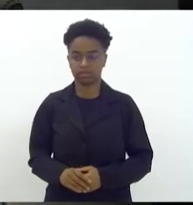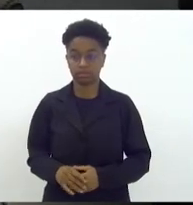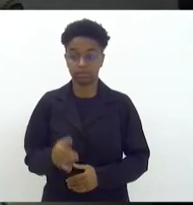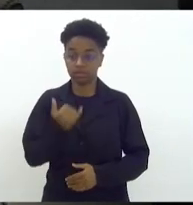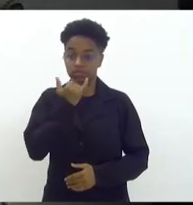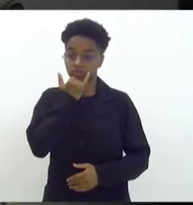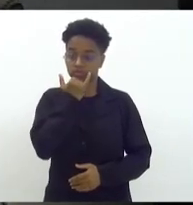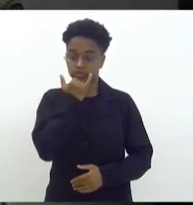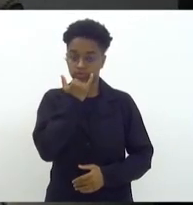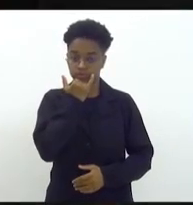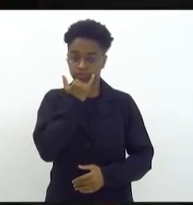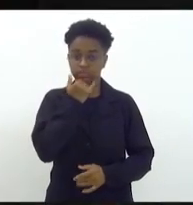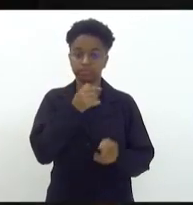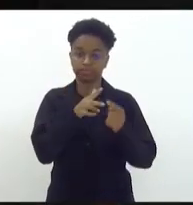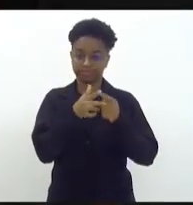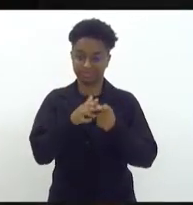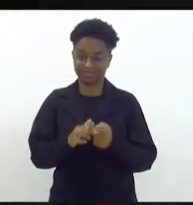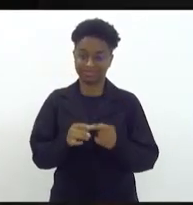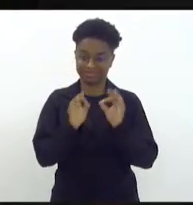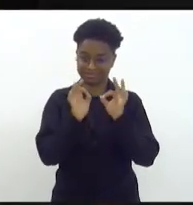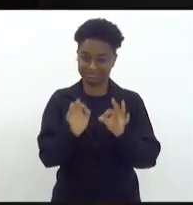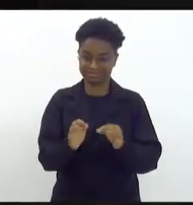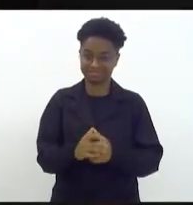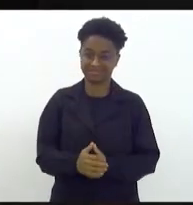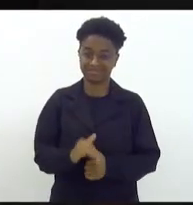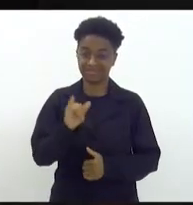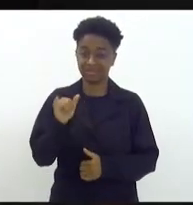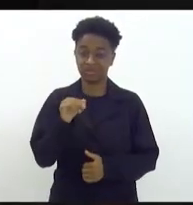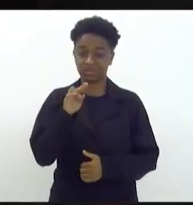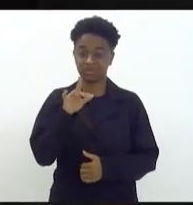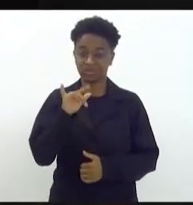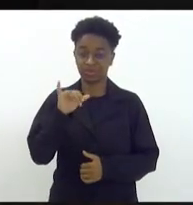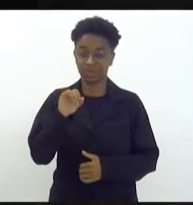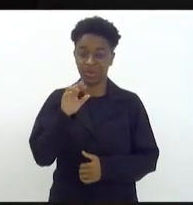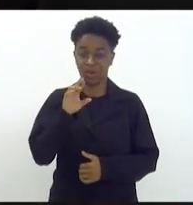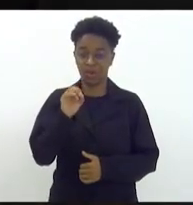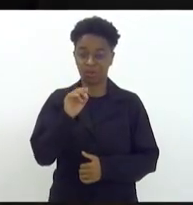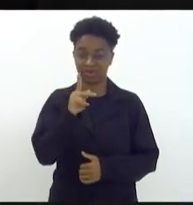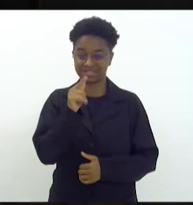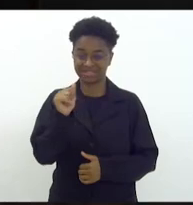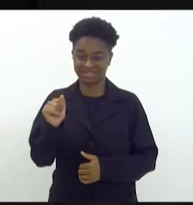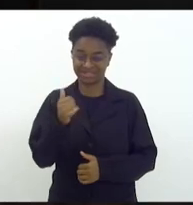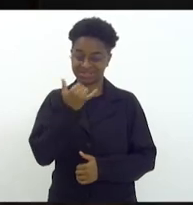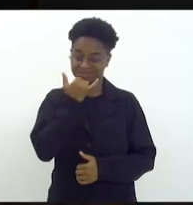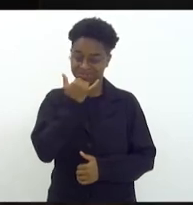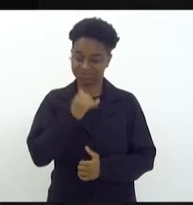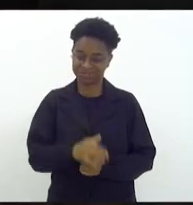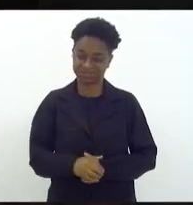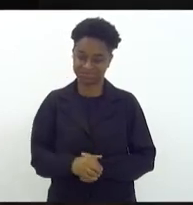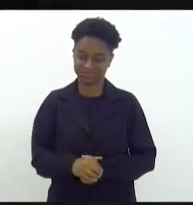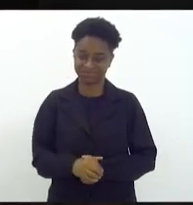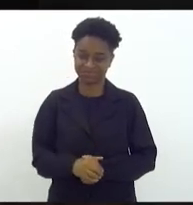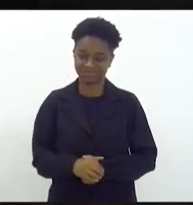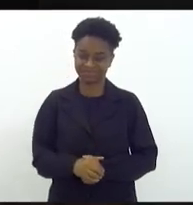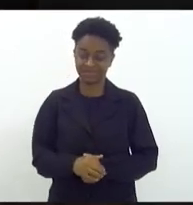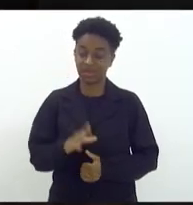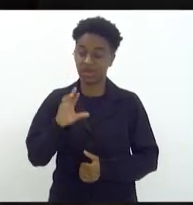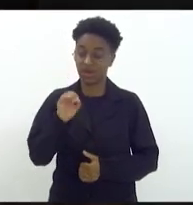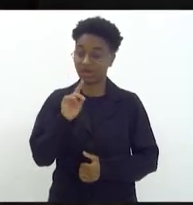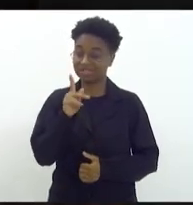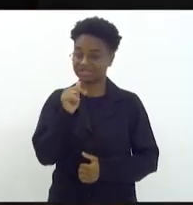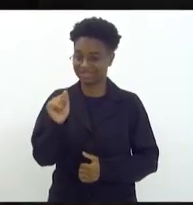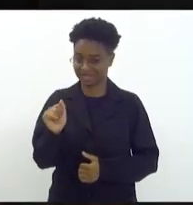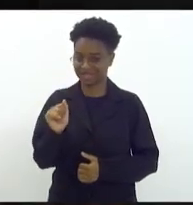Desculpa. Bem corrigido. Júlio Rocha. Júlio Rocha.